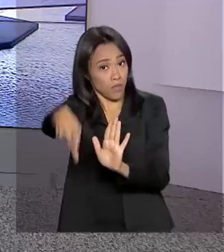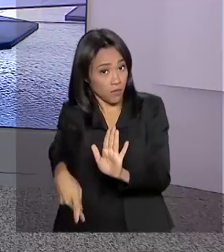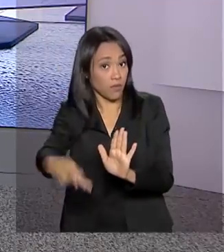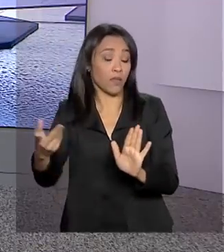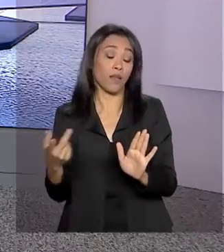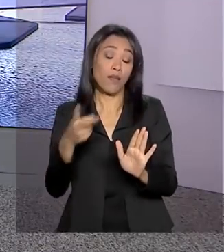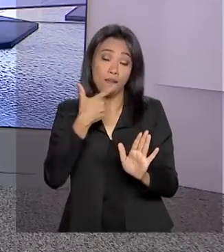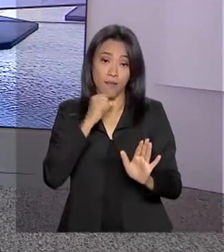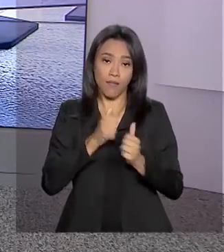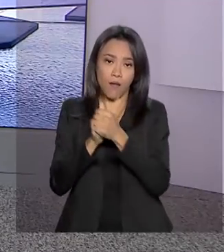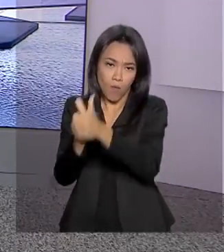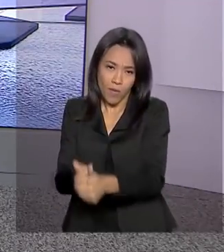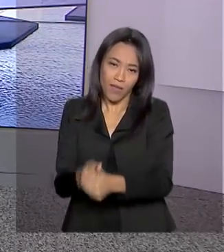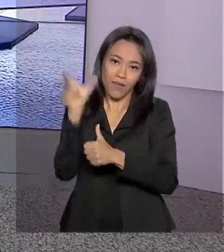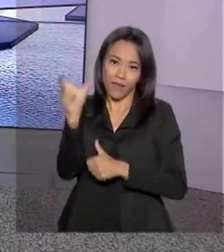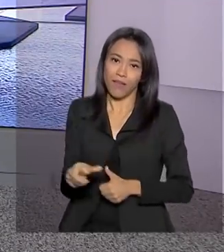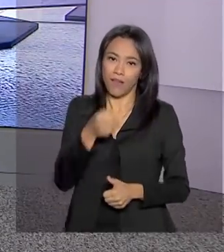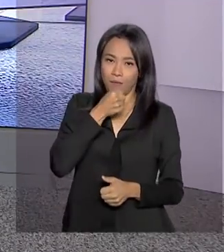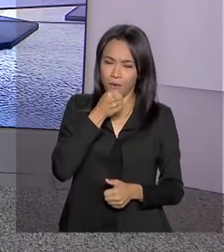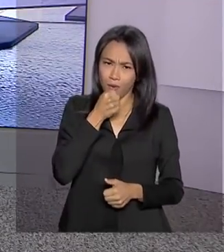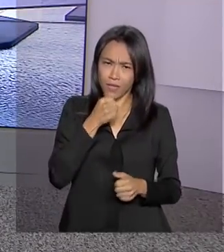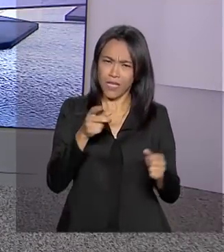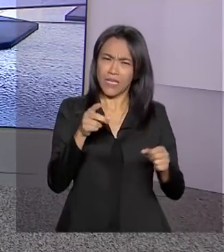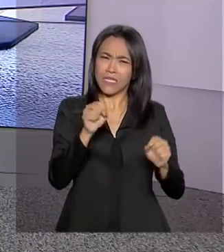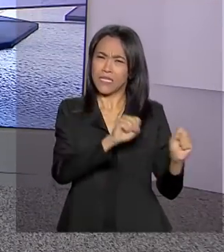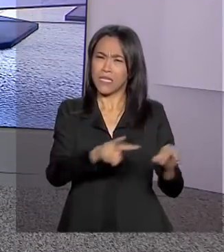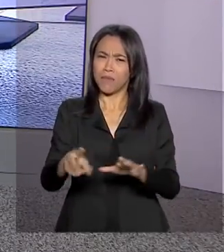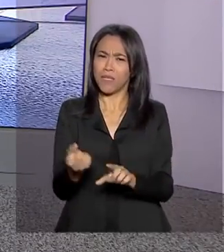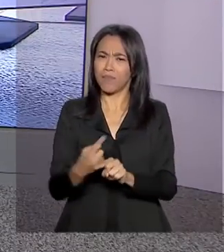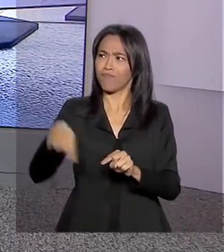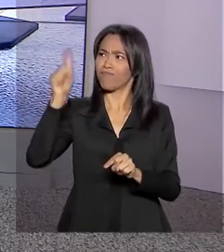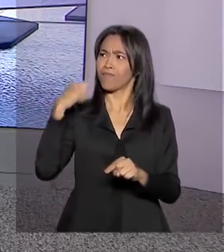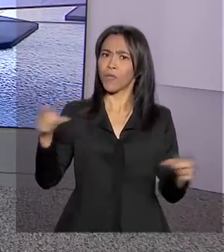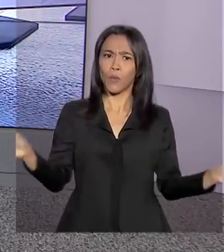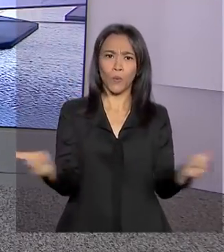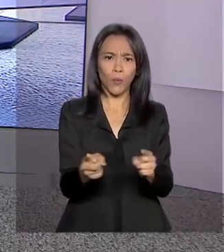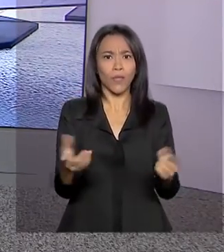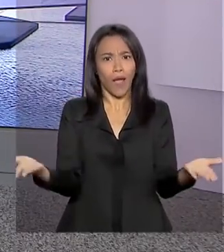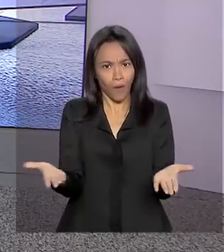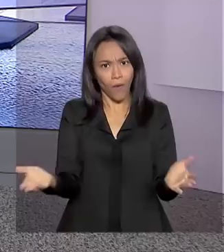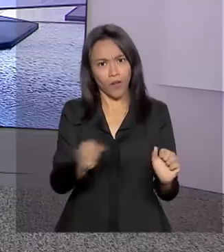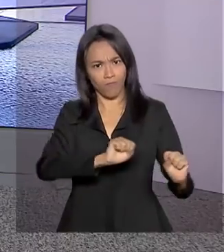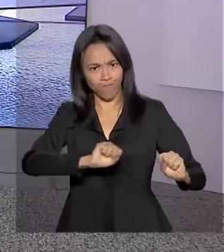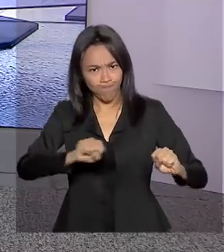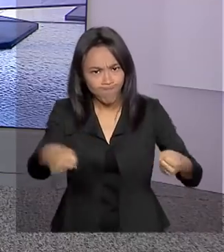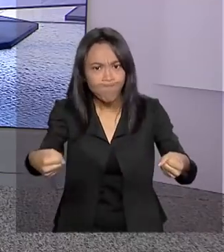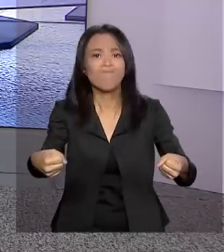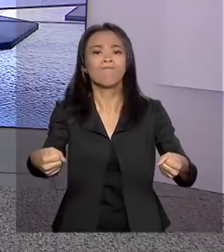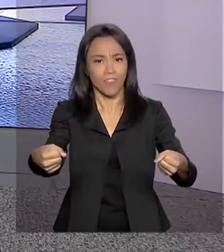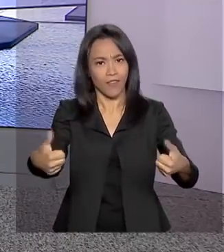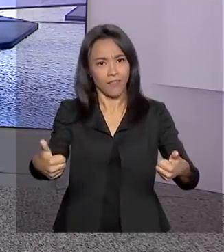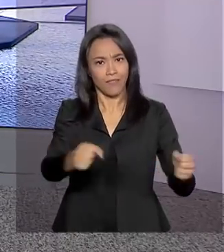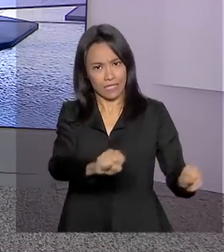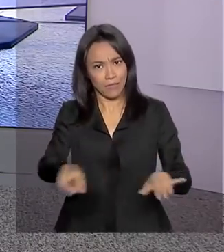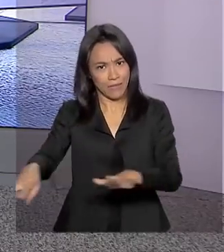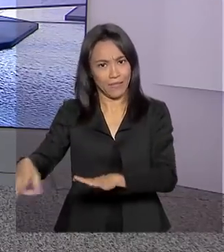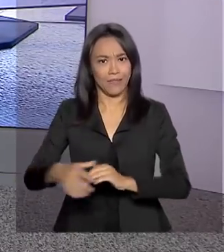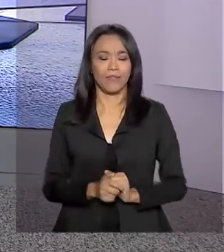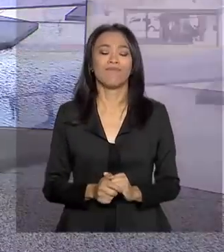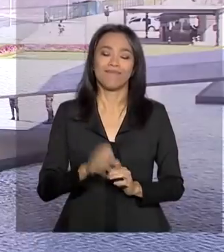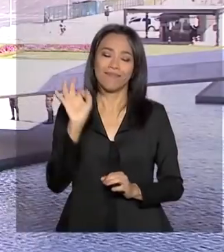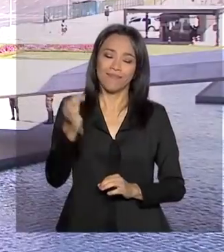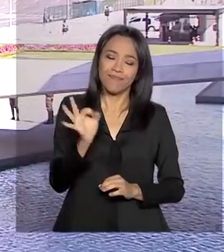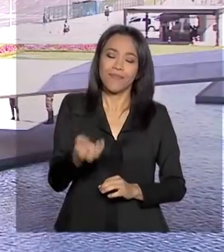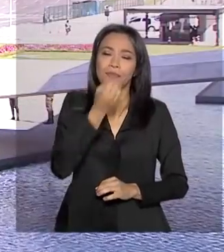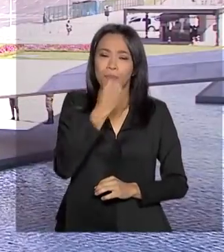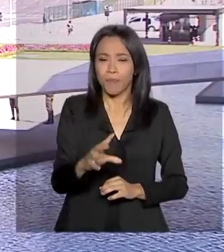nossa repórter Selma Dias. Selma, depois de uma semana mais curta por conta do feriado, agora é força total, né? Bom dia. Oi, Carla. Isso mesmo. Bom dia